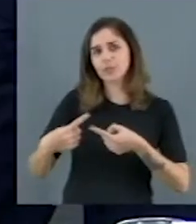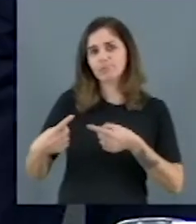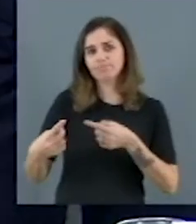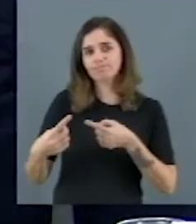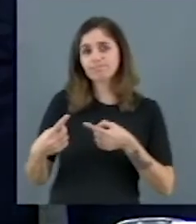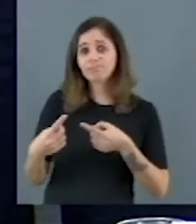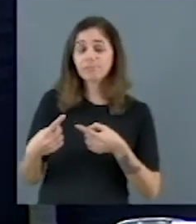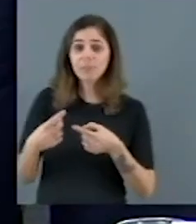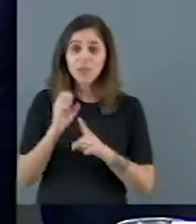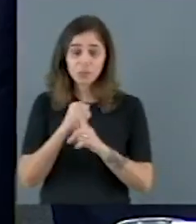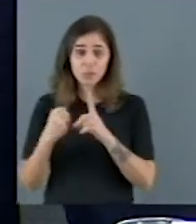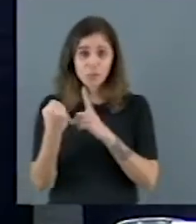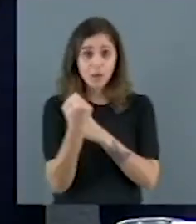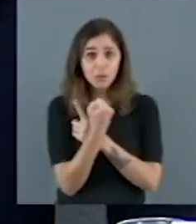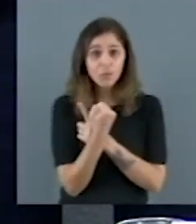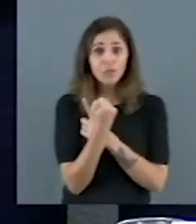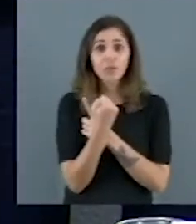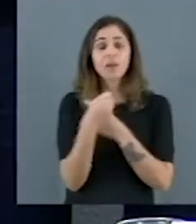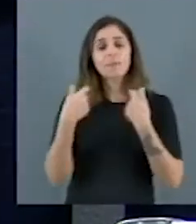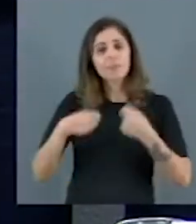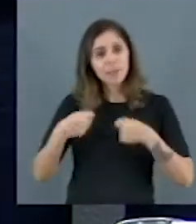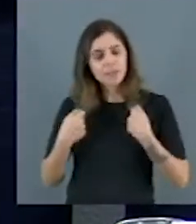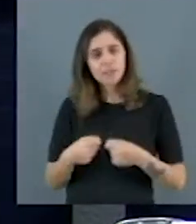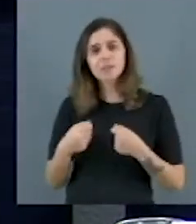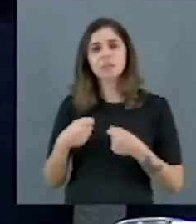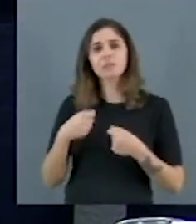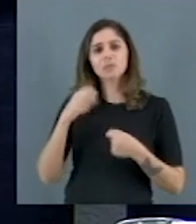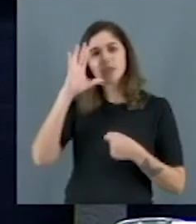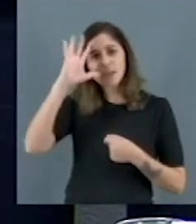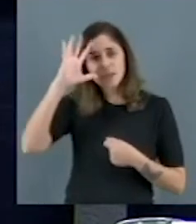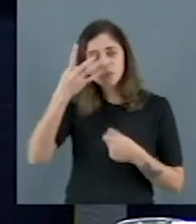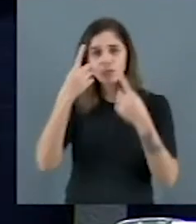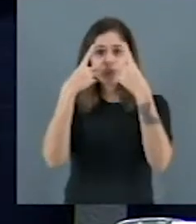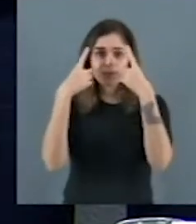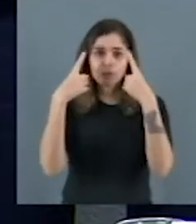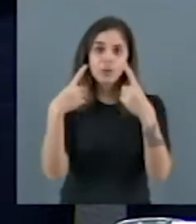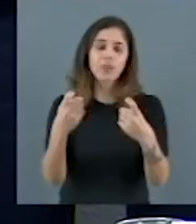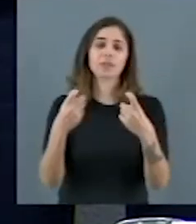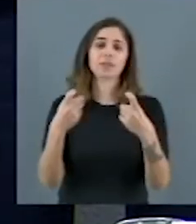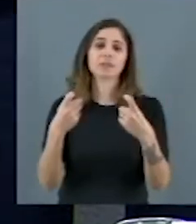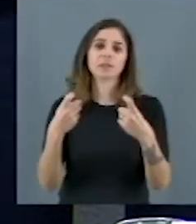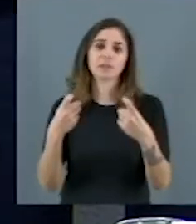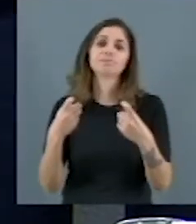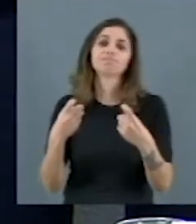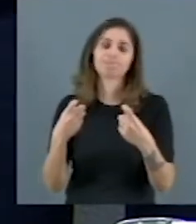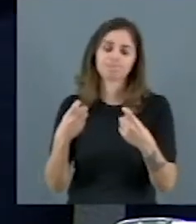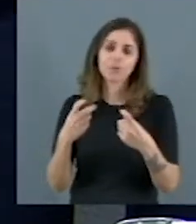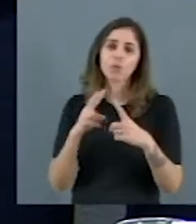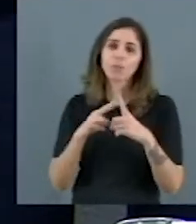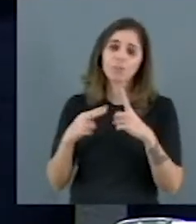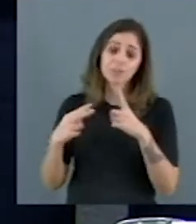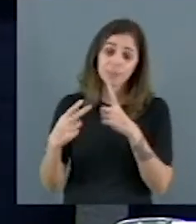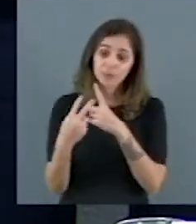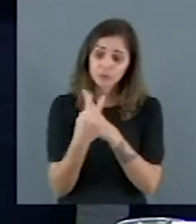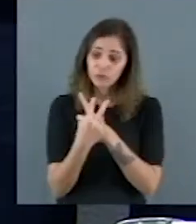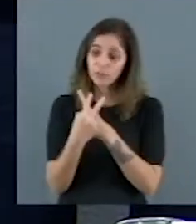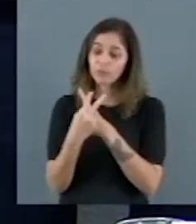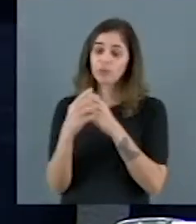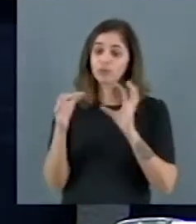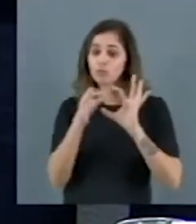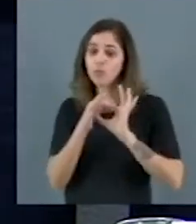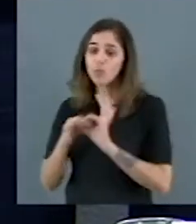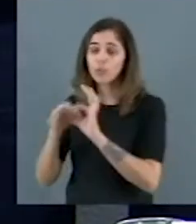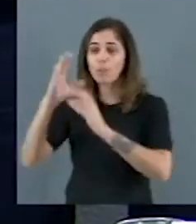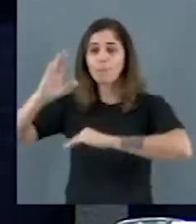precisamos efetivamente enfrentar a violência a partir de muitos e muitas profissionais, de muitos e muitos